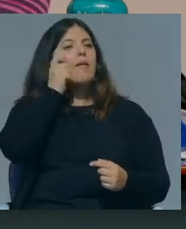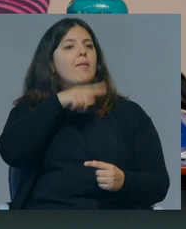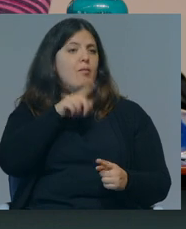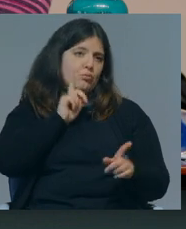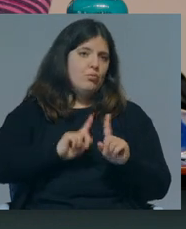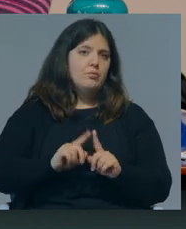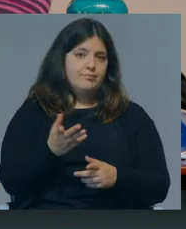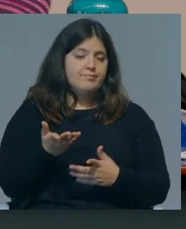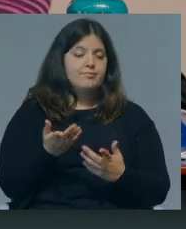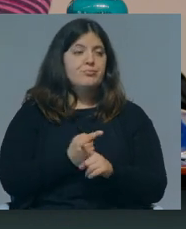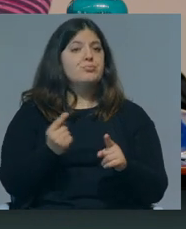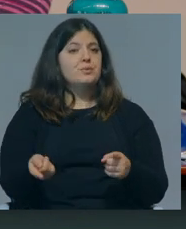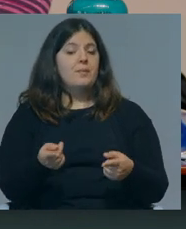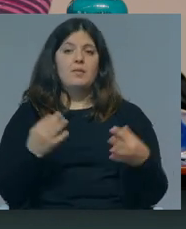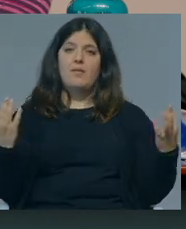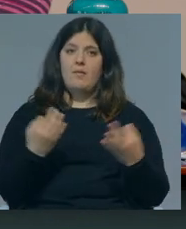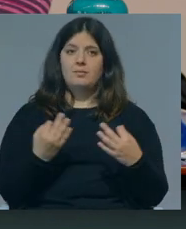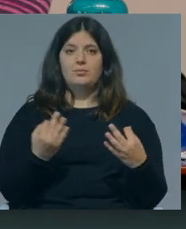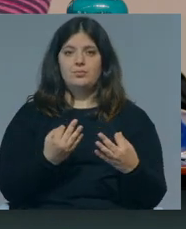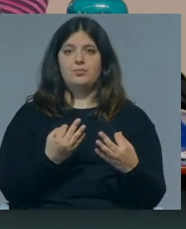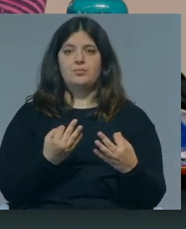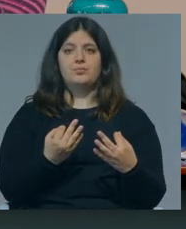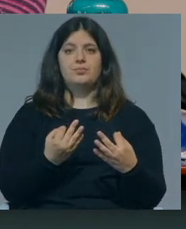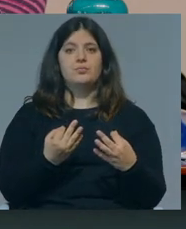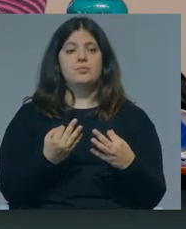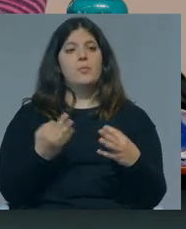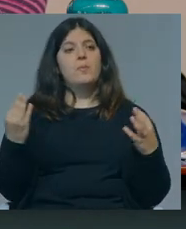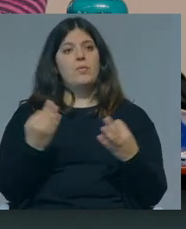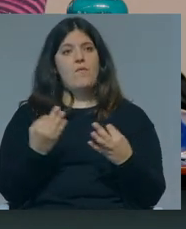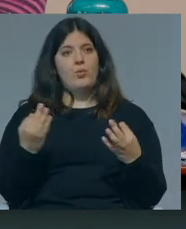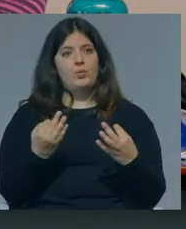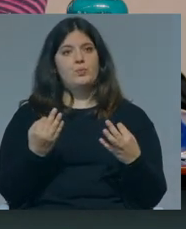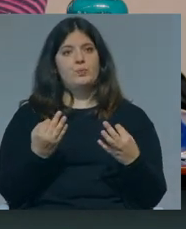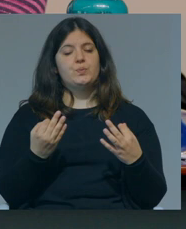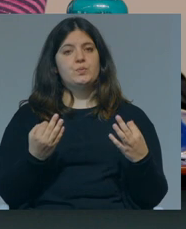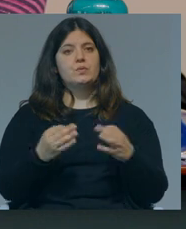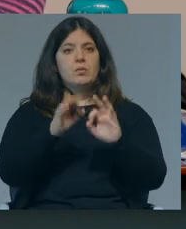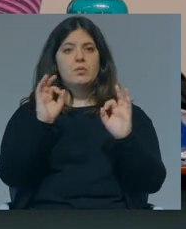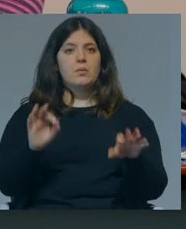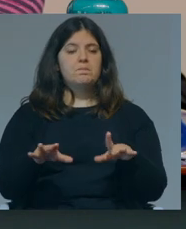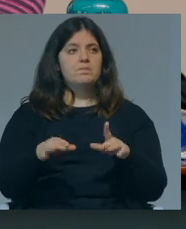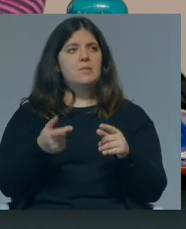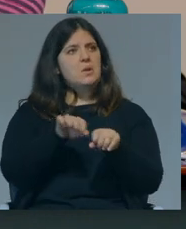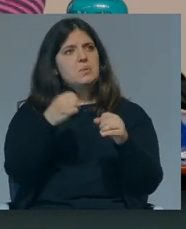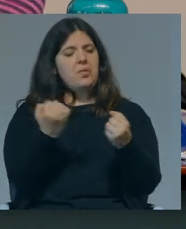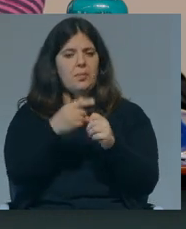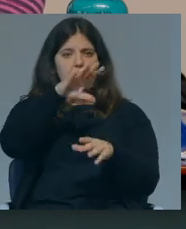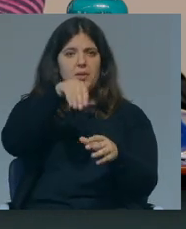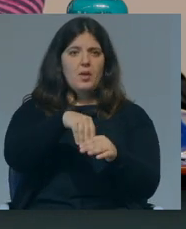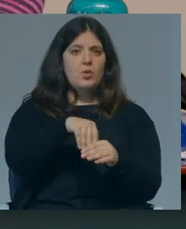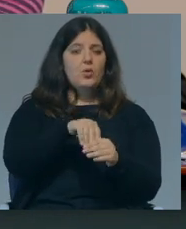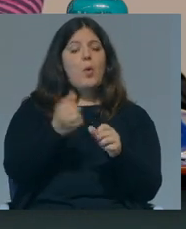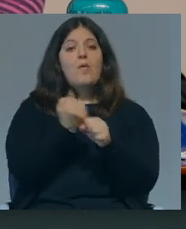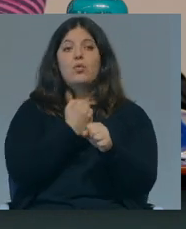não é? Porque é de facto... De facto, como a sociedade, ou como o papel